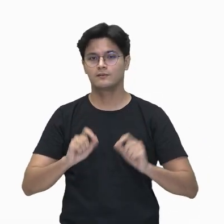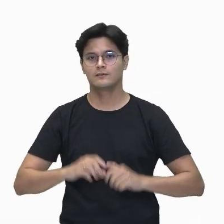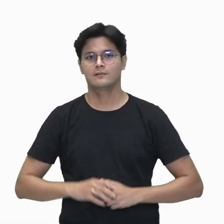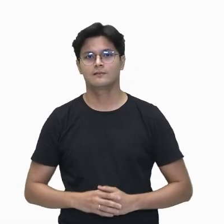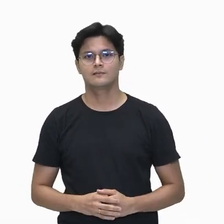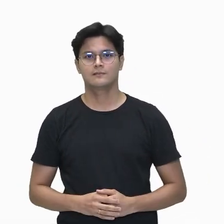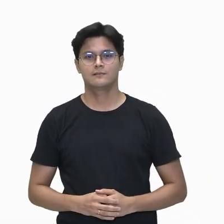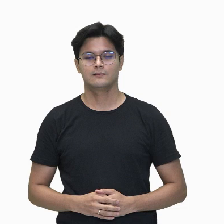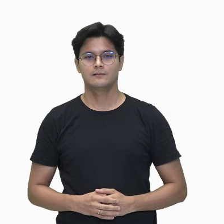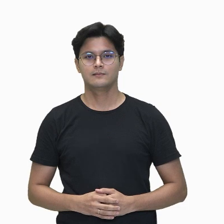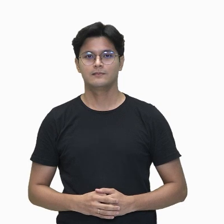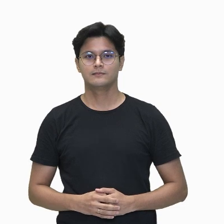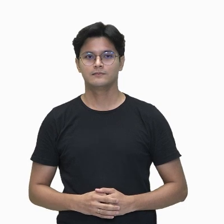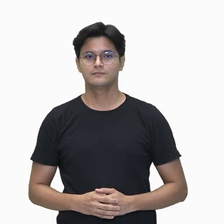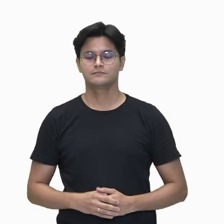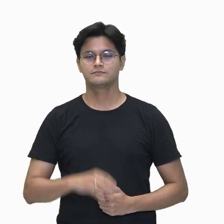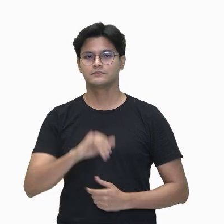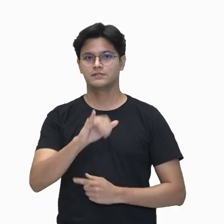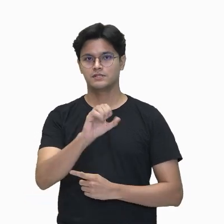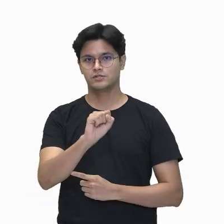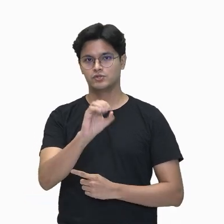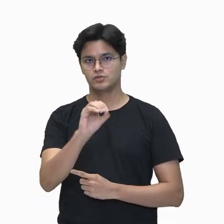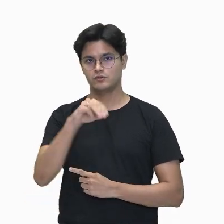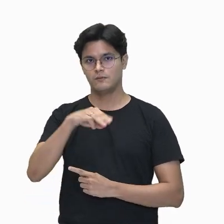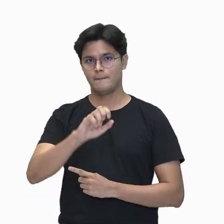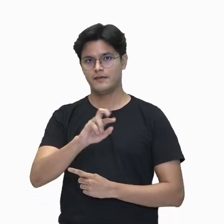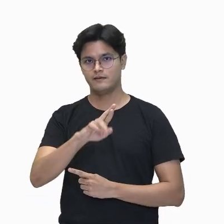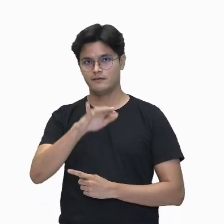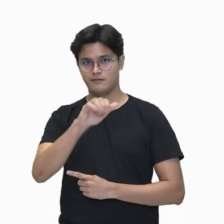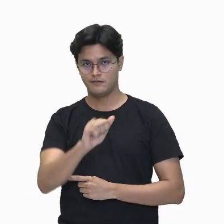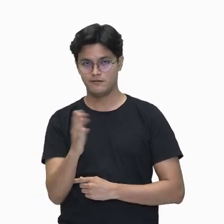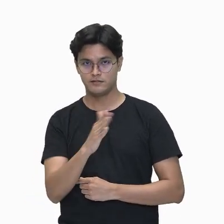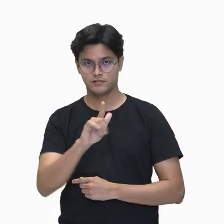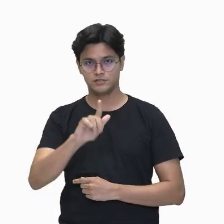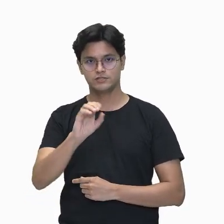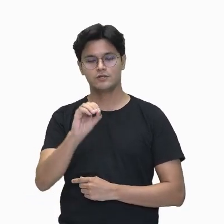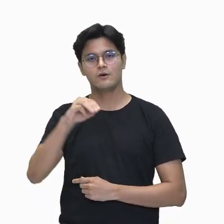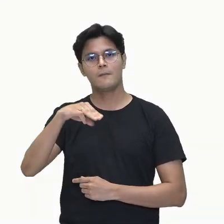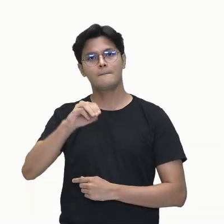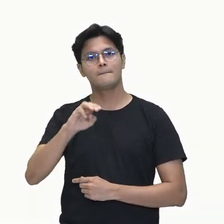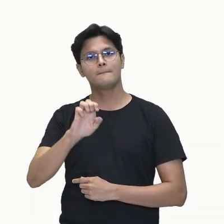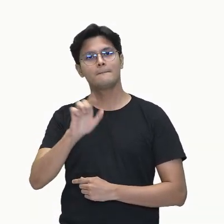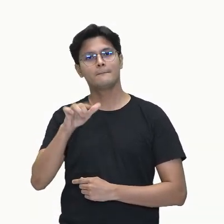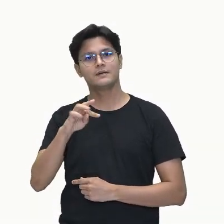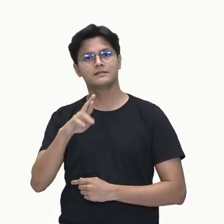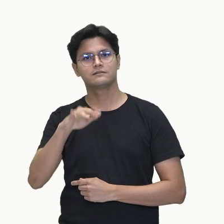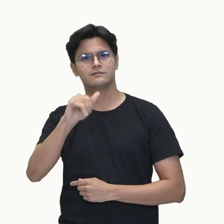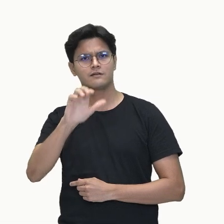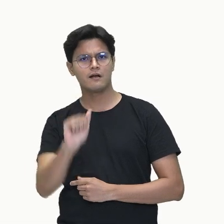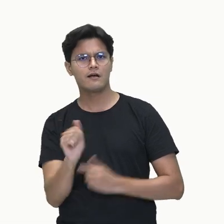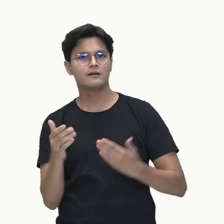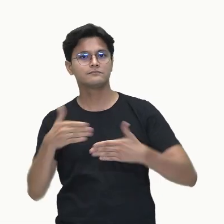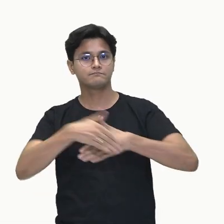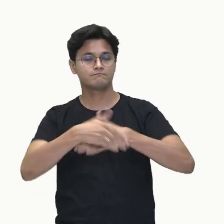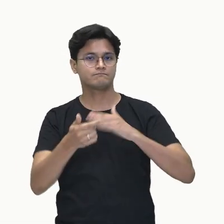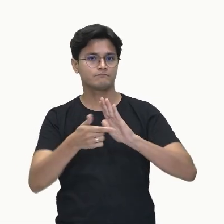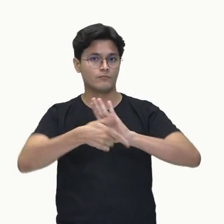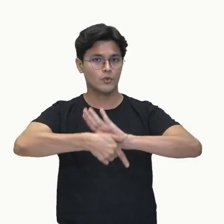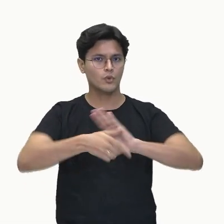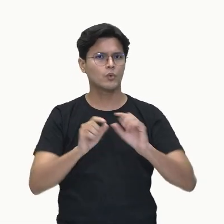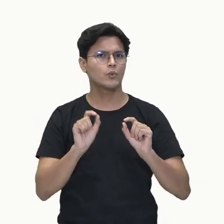O que é isomeria geométrica? Primeiro vamos relembrar o que é isomeria. É um